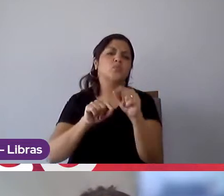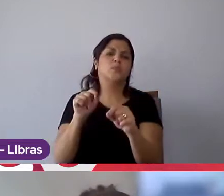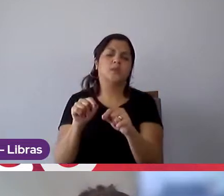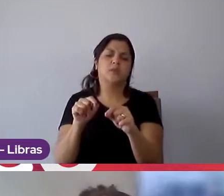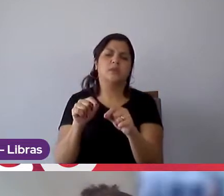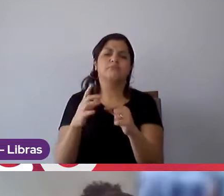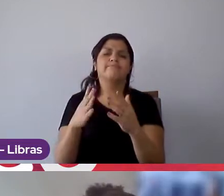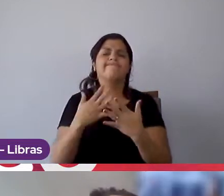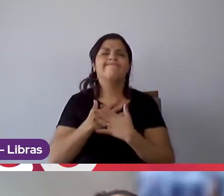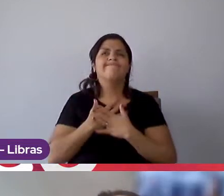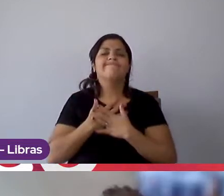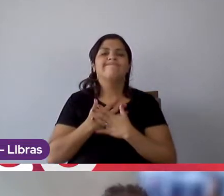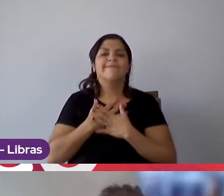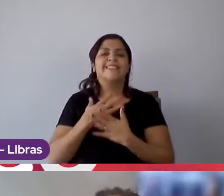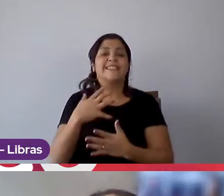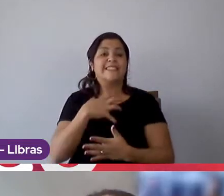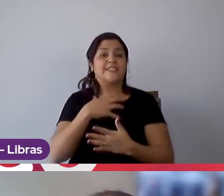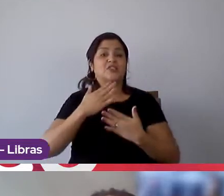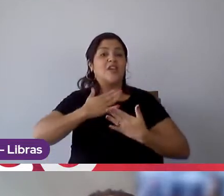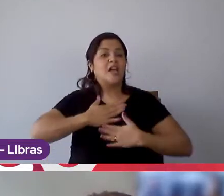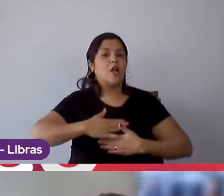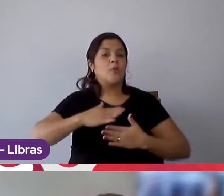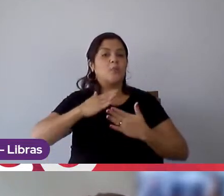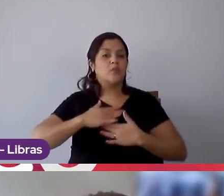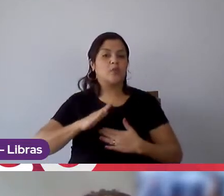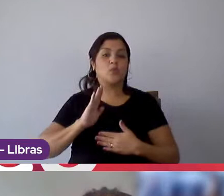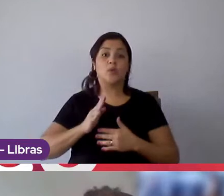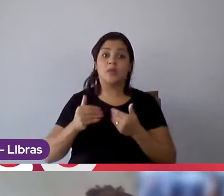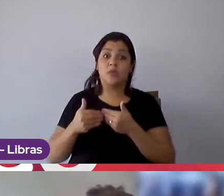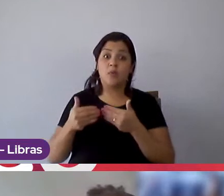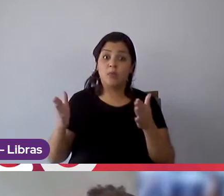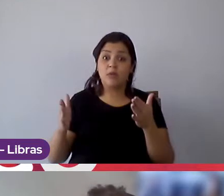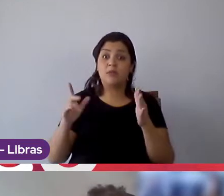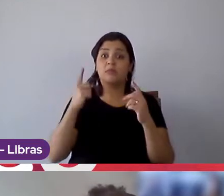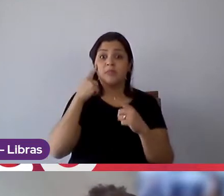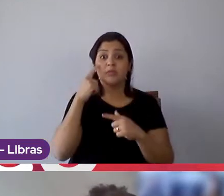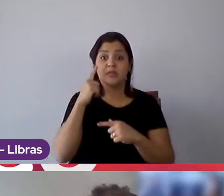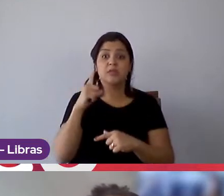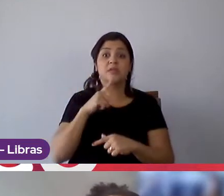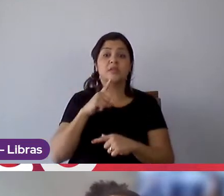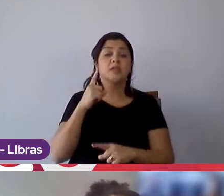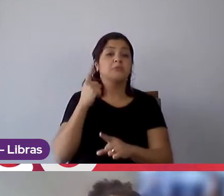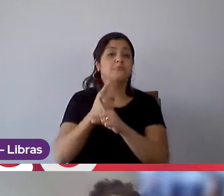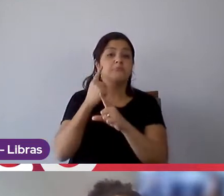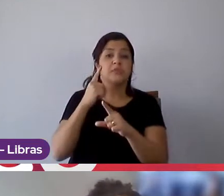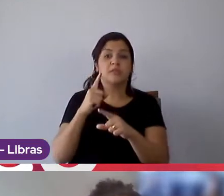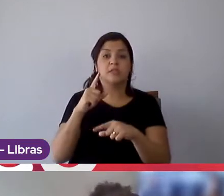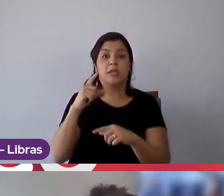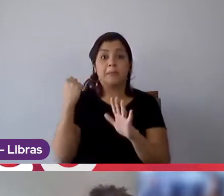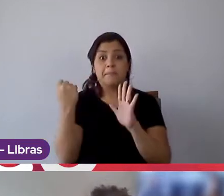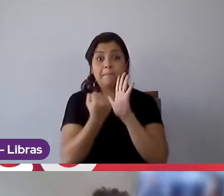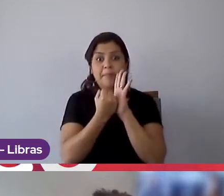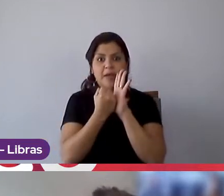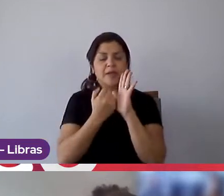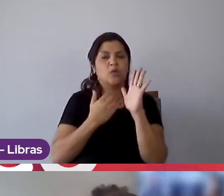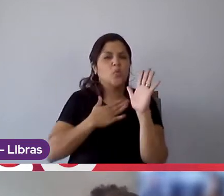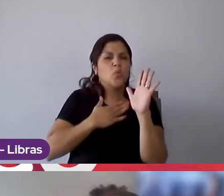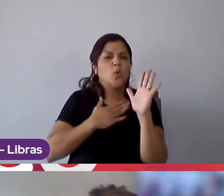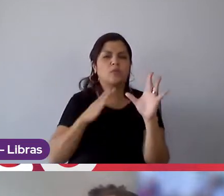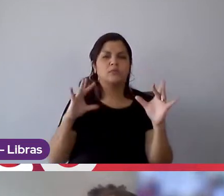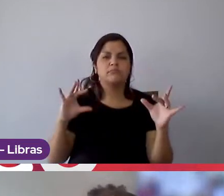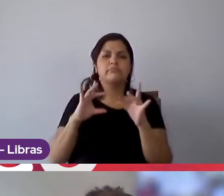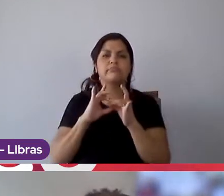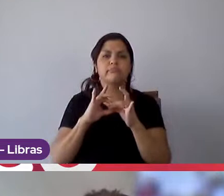com o coração aberto, mais tranquilo, né, como eu falei, eu acredito que o fato de eu ter me identificado com as marcas logo de cara, por já ter essa conexão